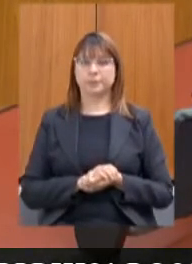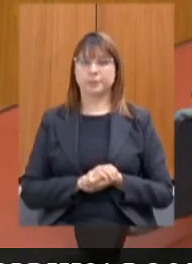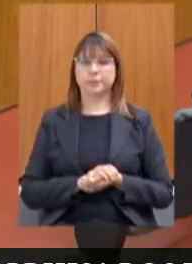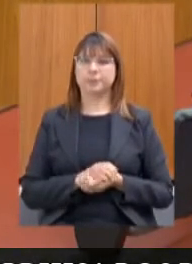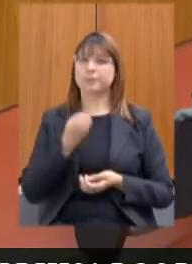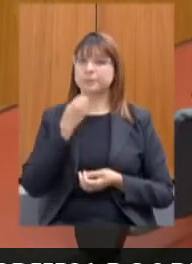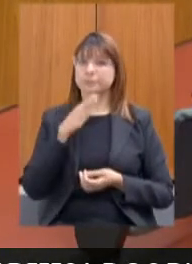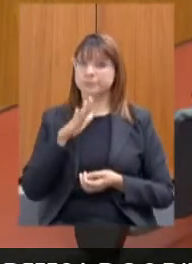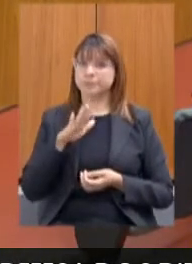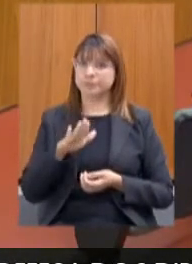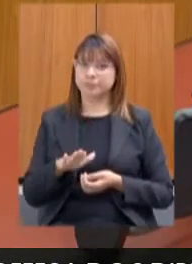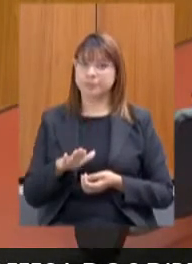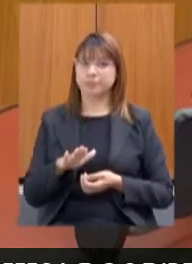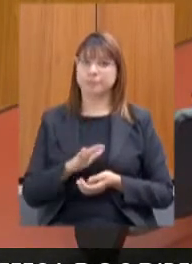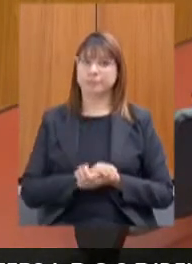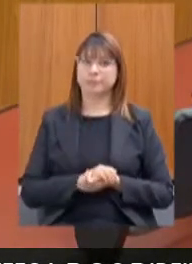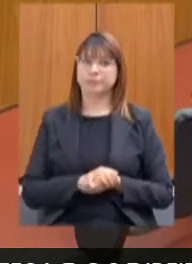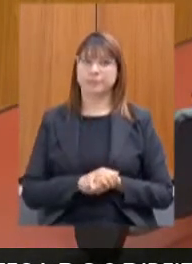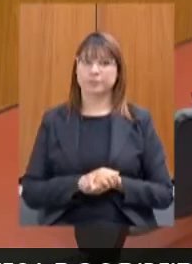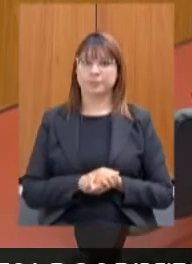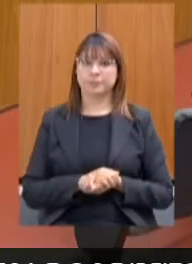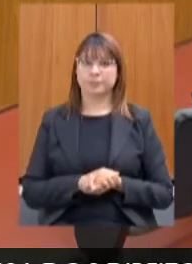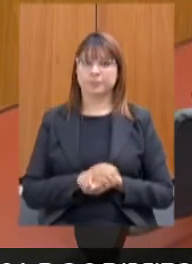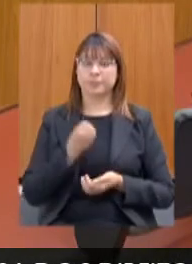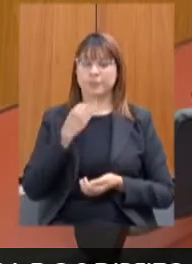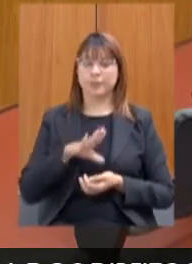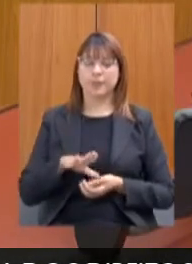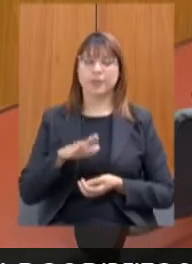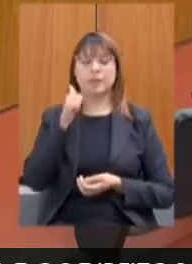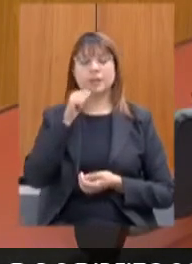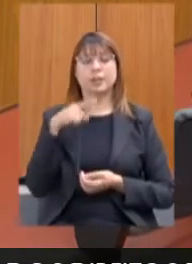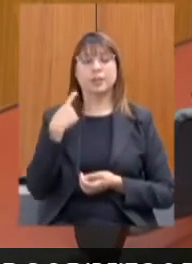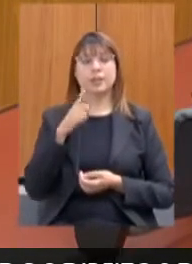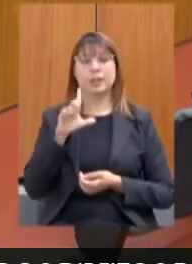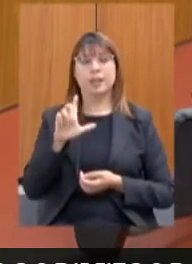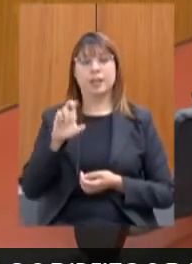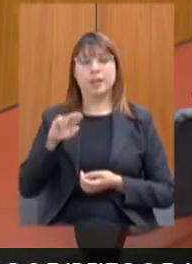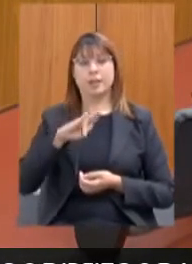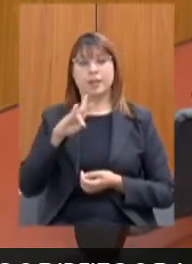Boa tarde. Boa tarde, deputada Leninha,